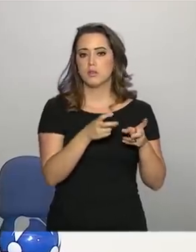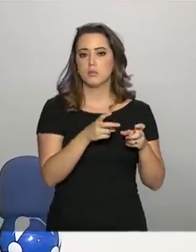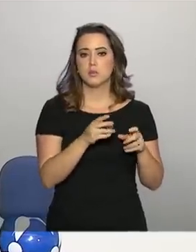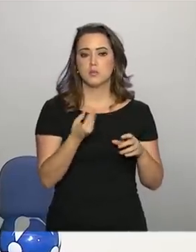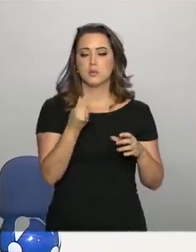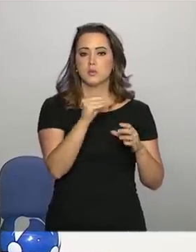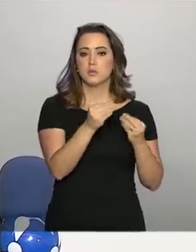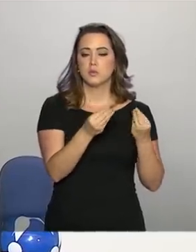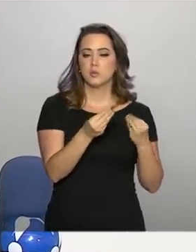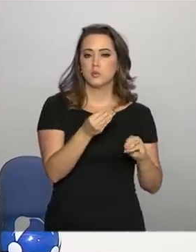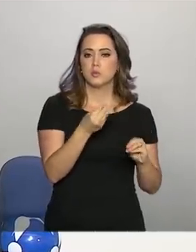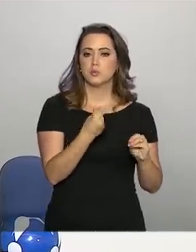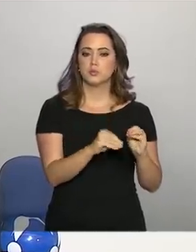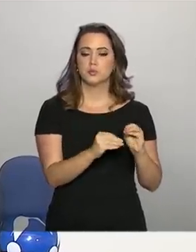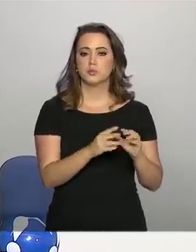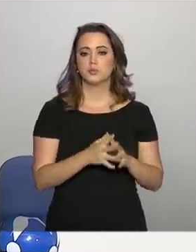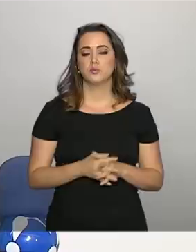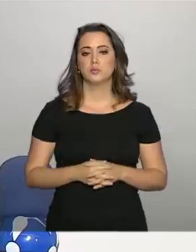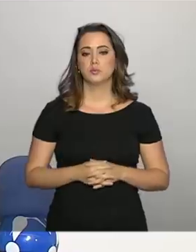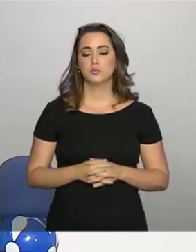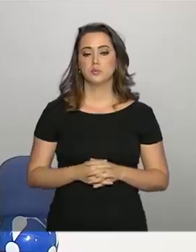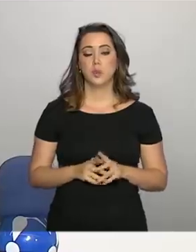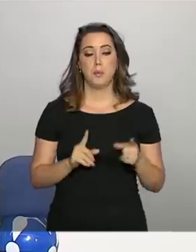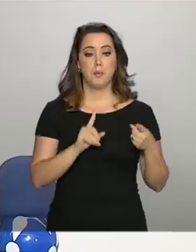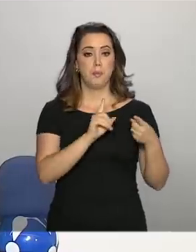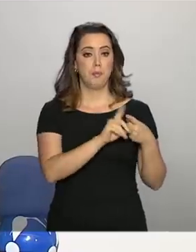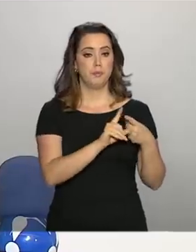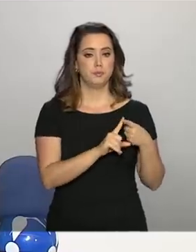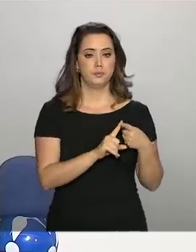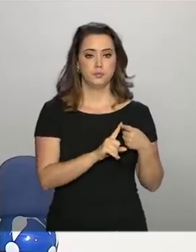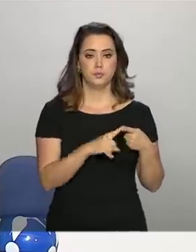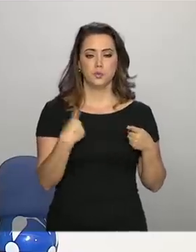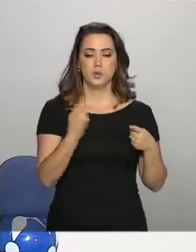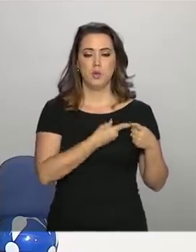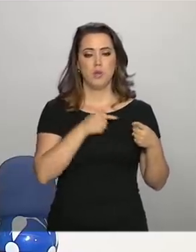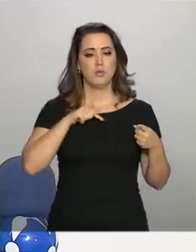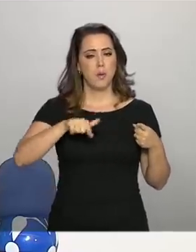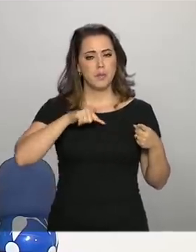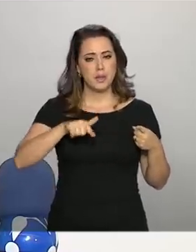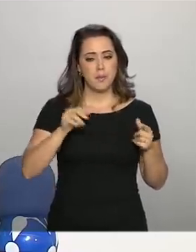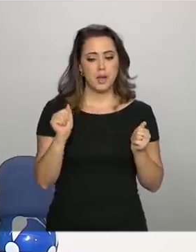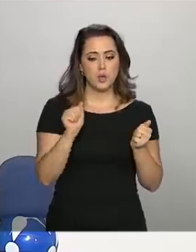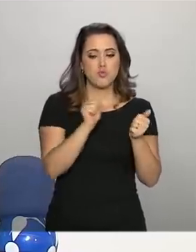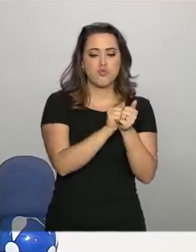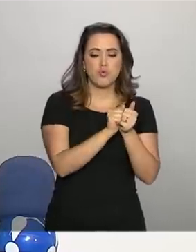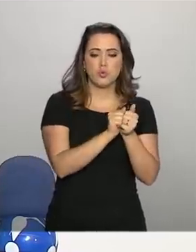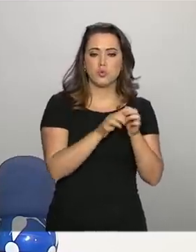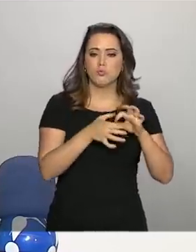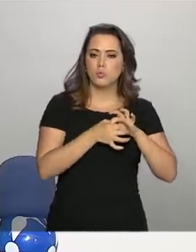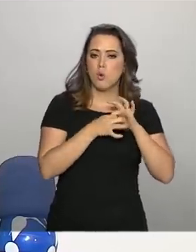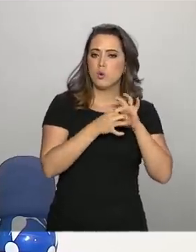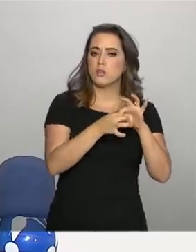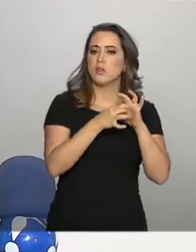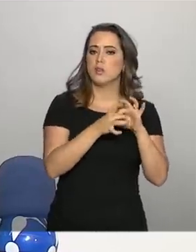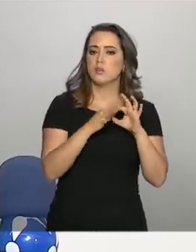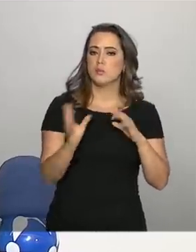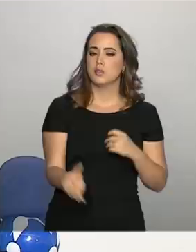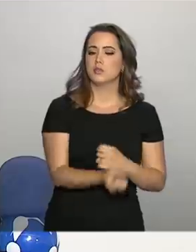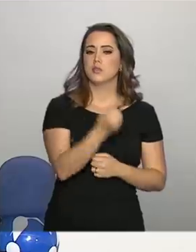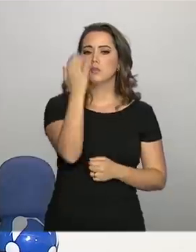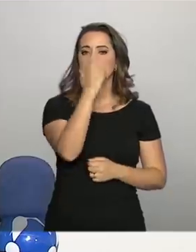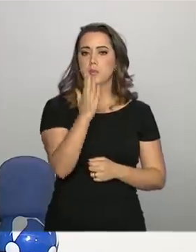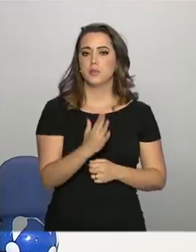inseridas. Primeiro delas, vamos trabalhar juntos para resgatar o Brasil.